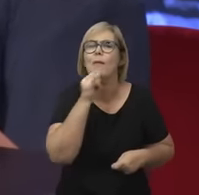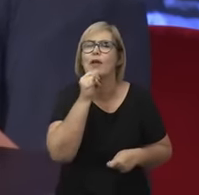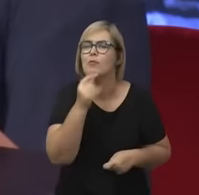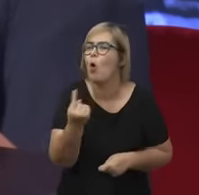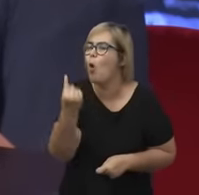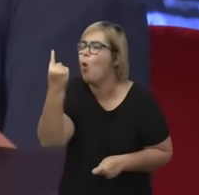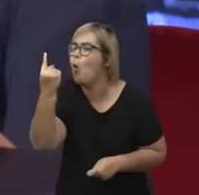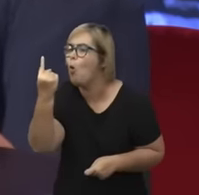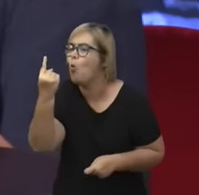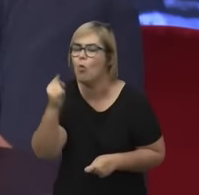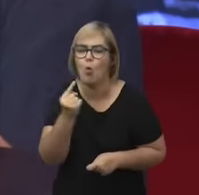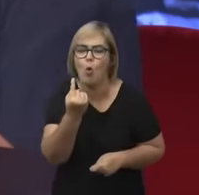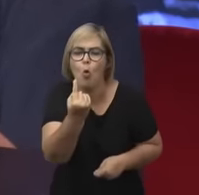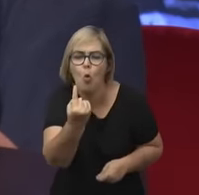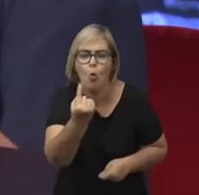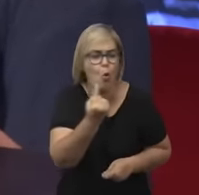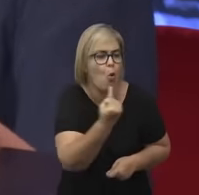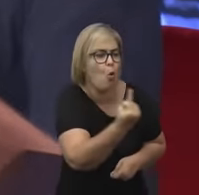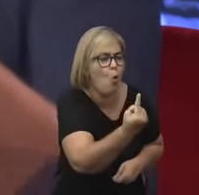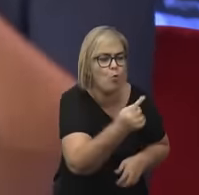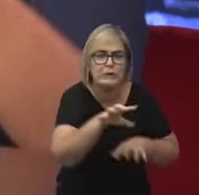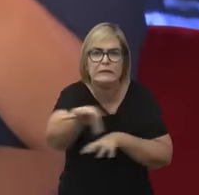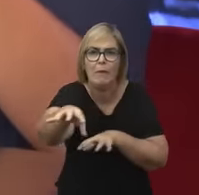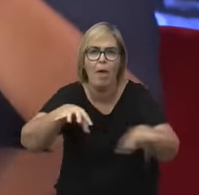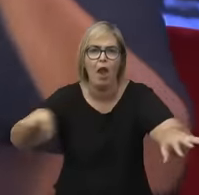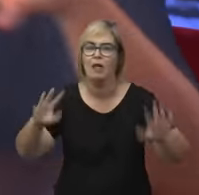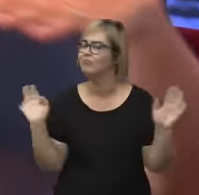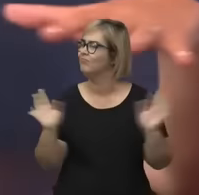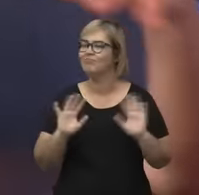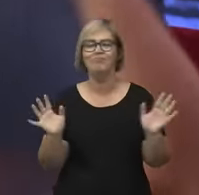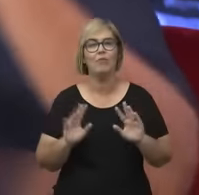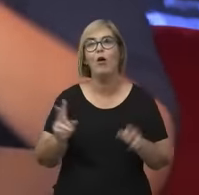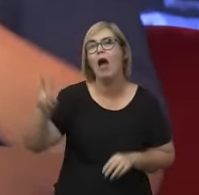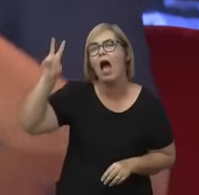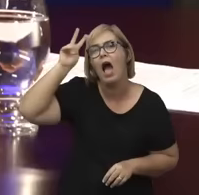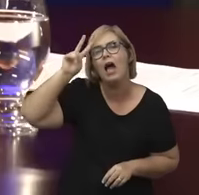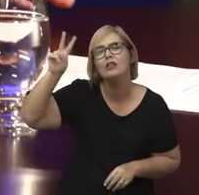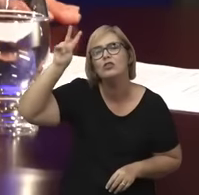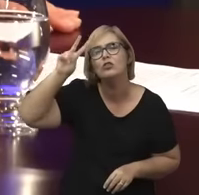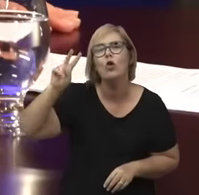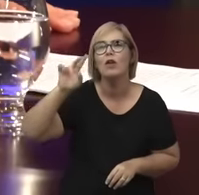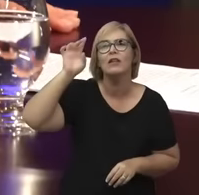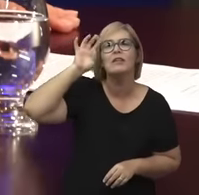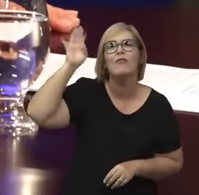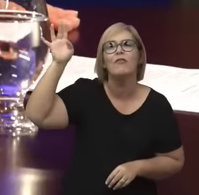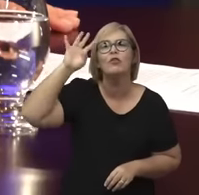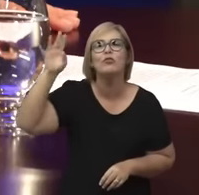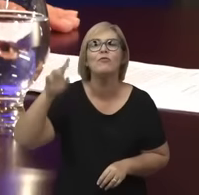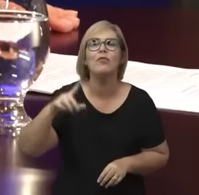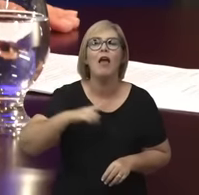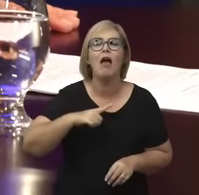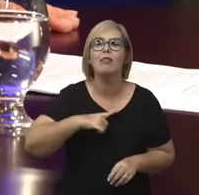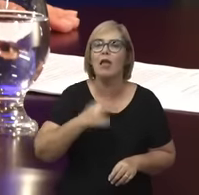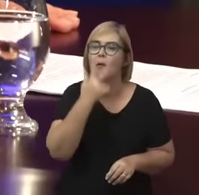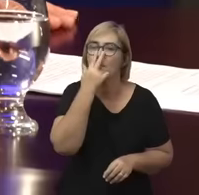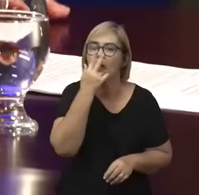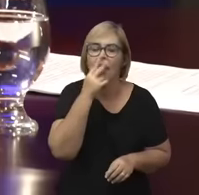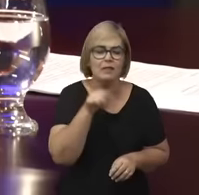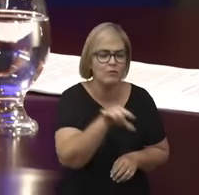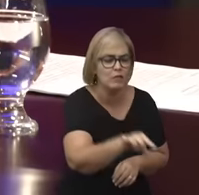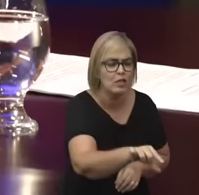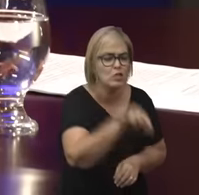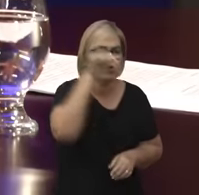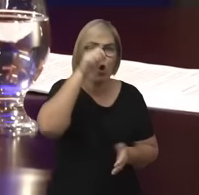contra a luz. Não é assim que funciona. A história da filosofia é como um tecido, como uma rede. Quando você pega uma autora,